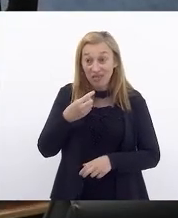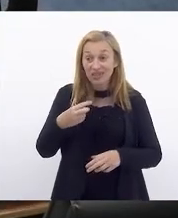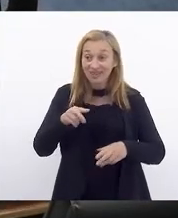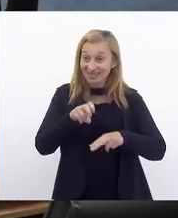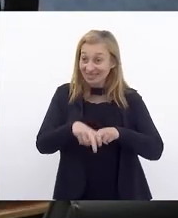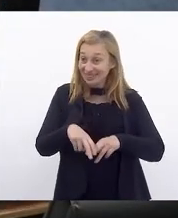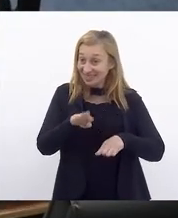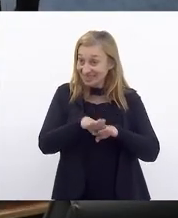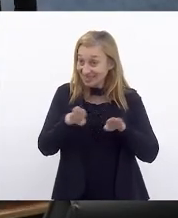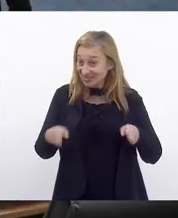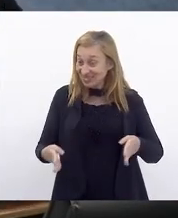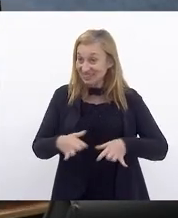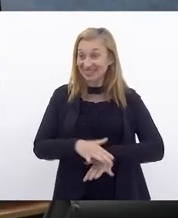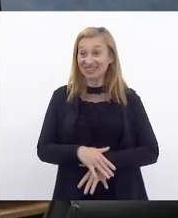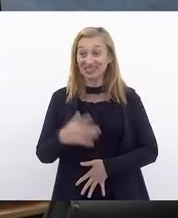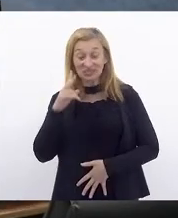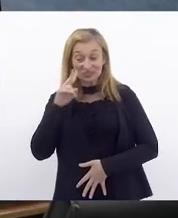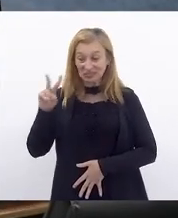mesa. Deixa eu vir para cá.